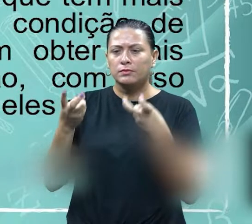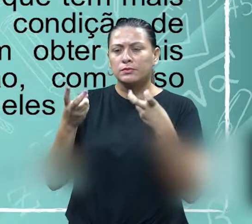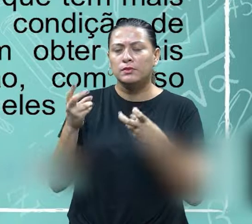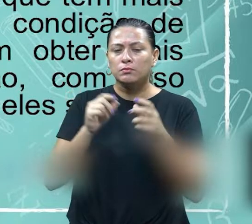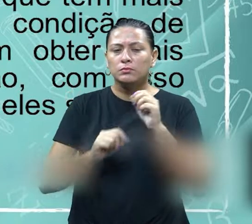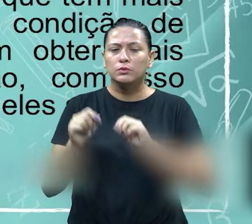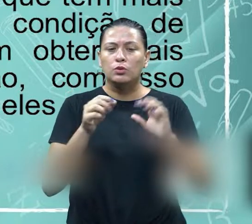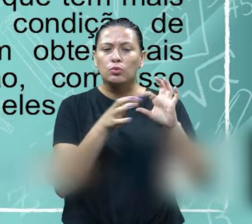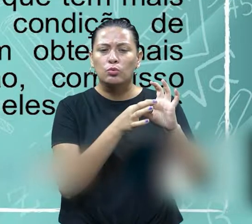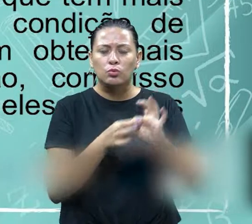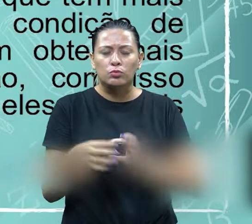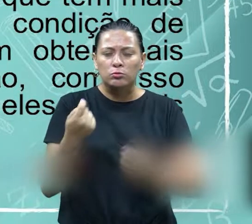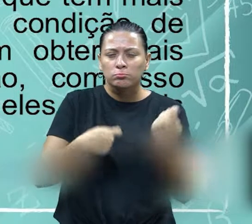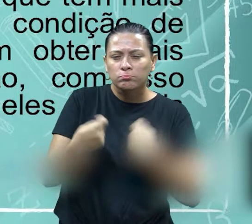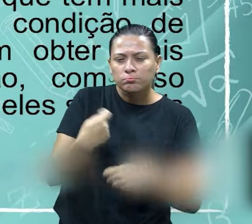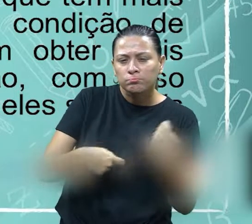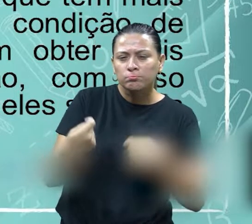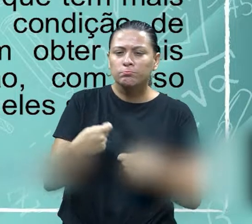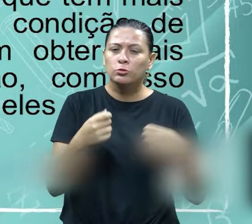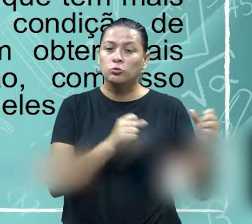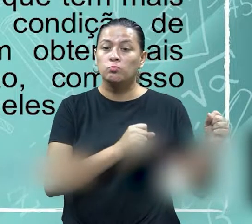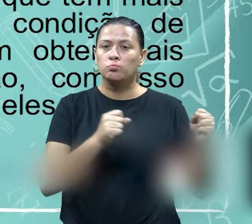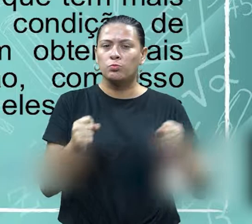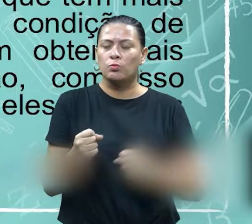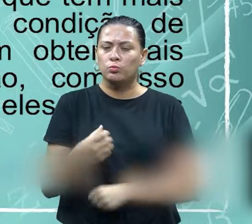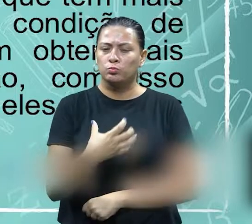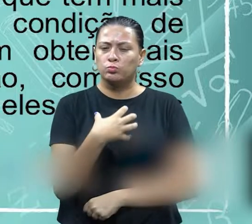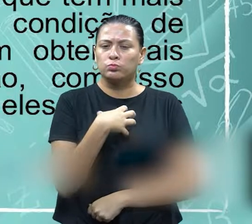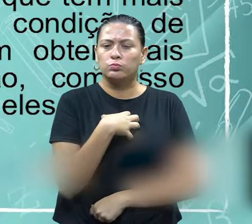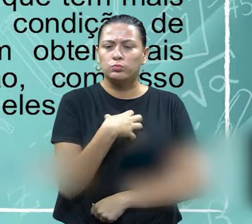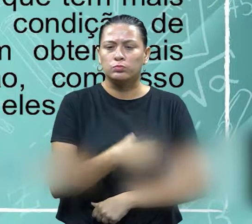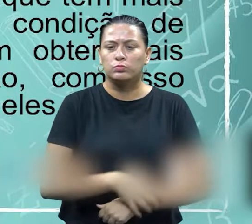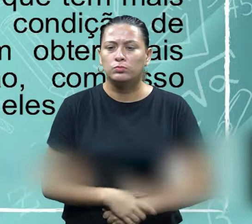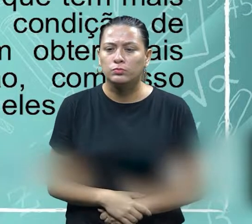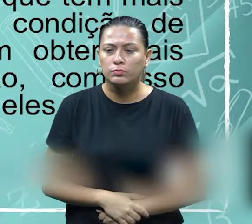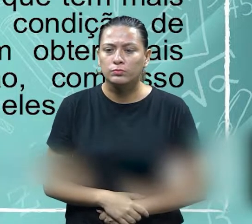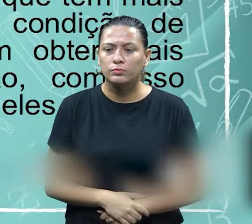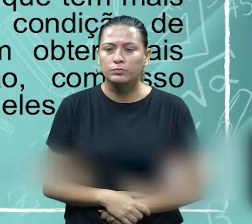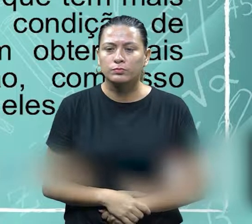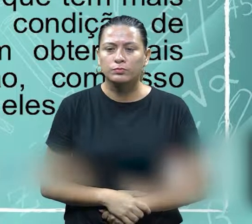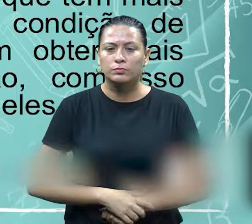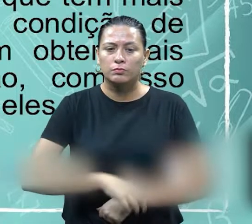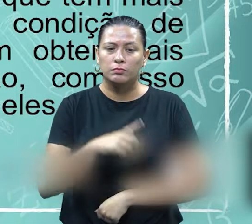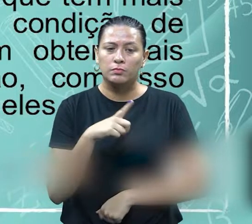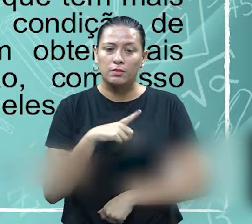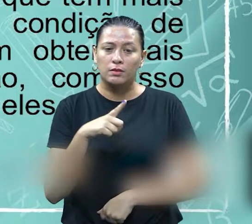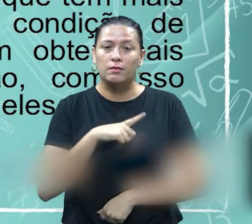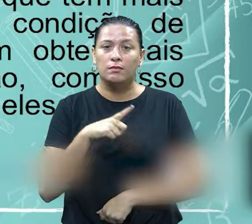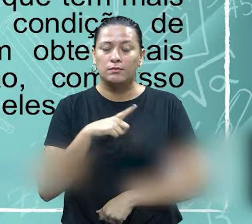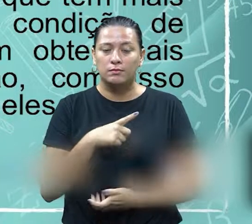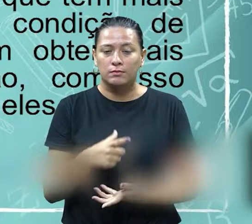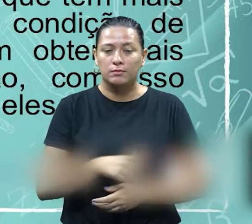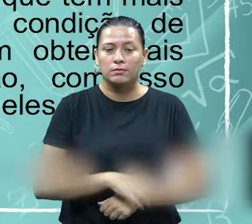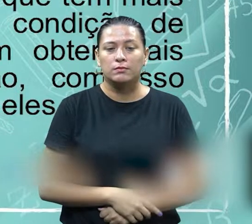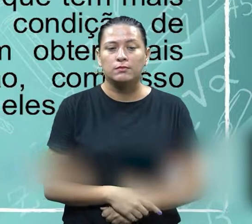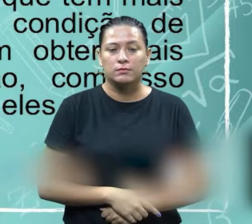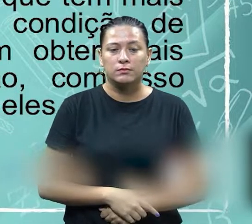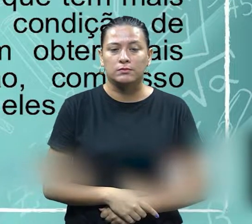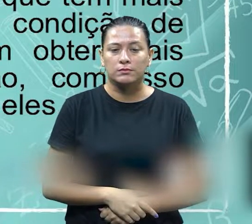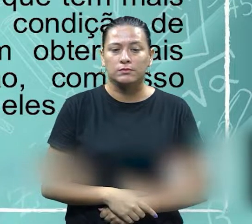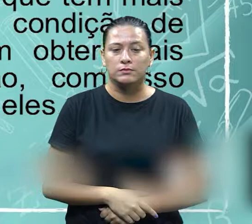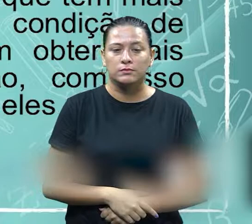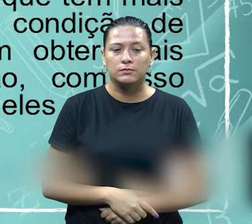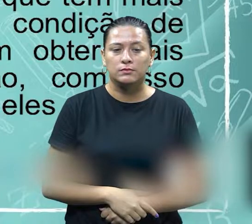mais a sua condição de negociador poderoso para que possa obter mais vantagem no processo